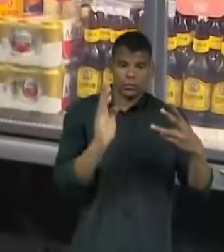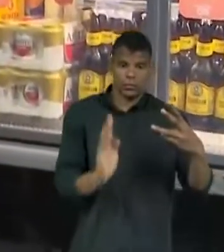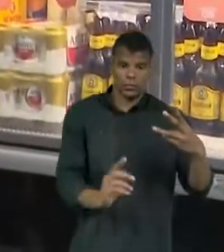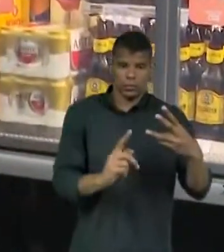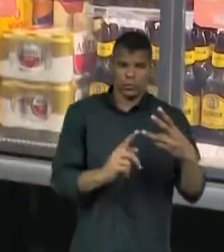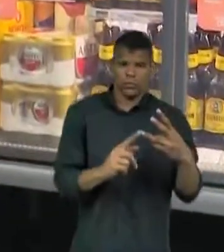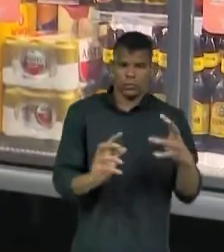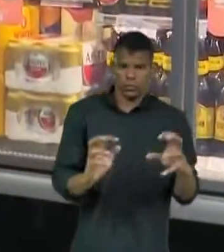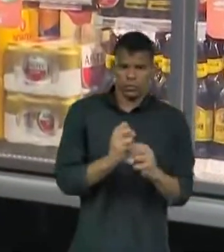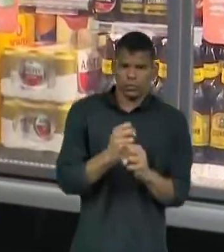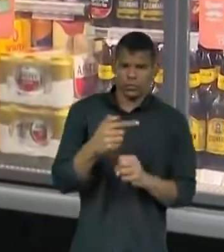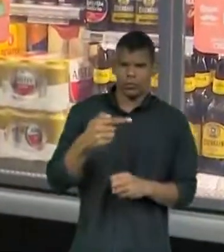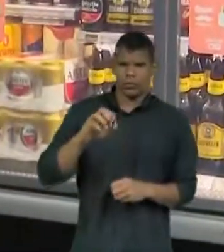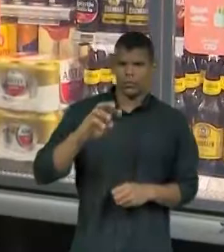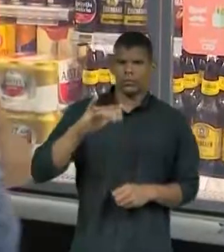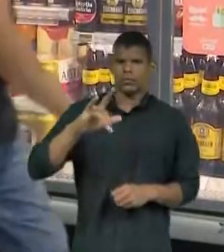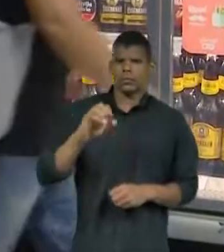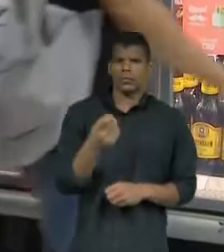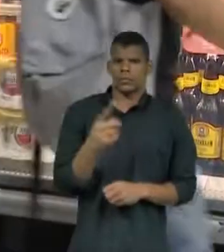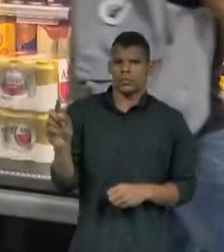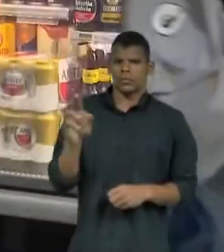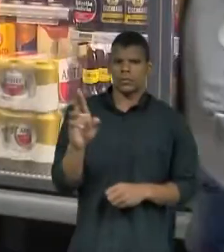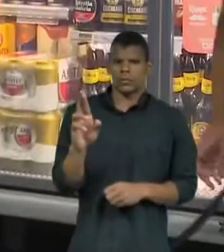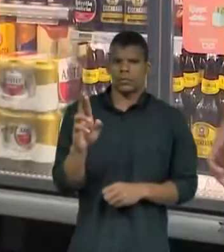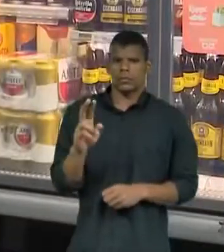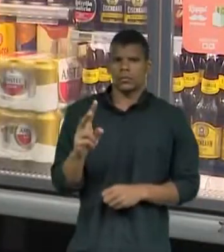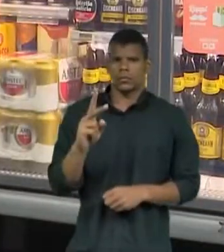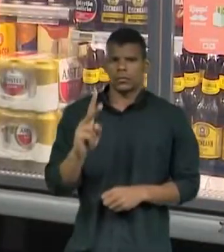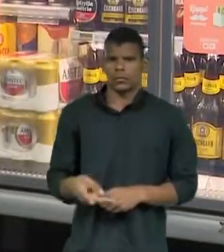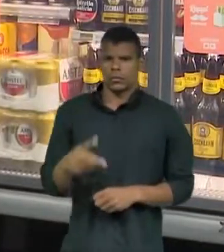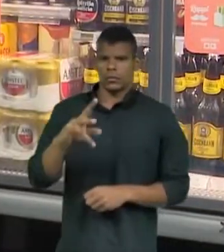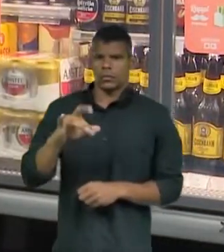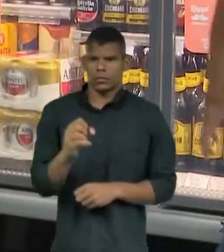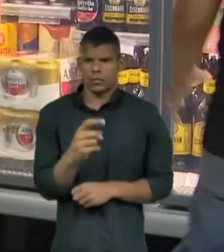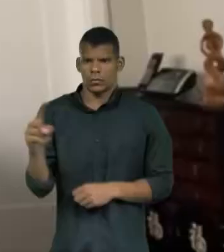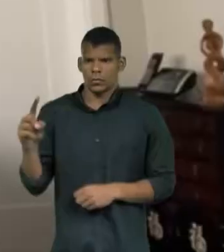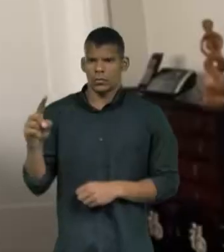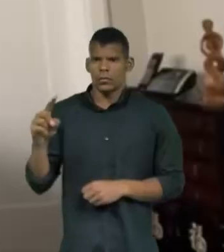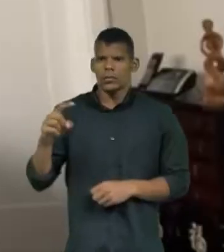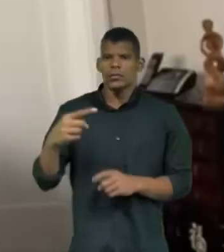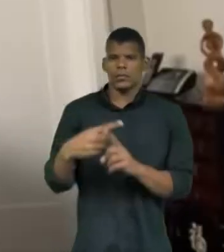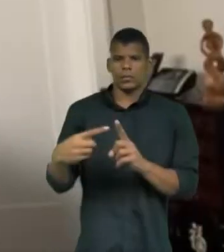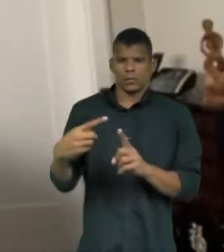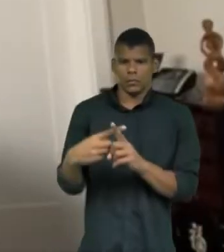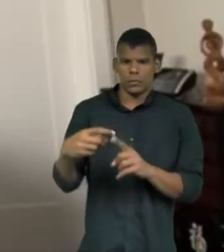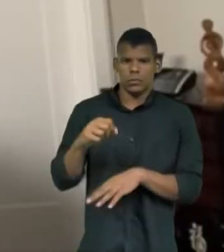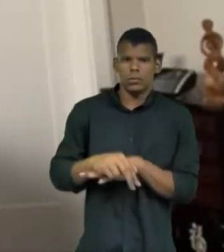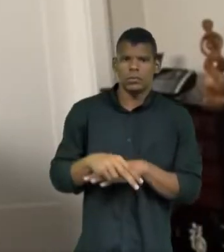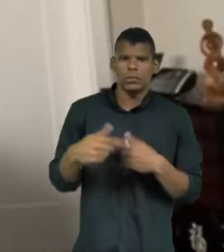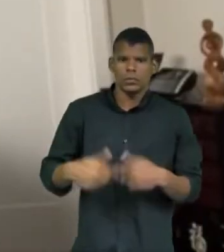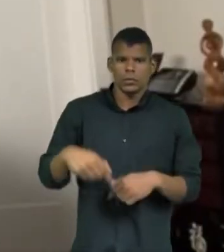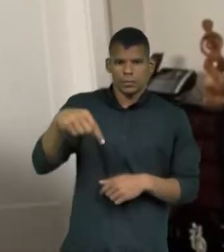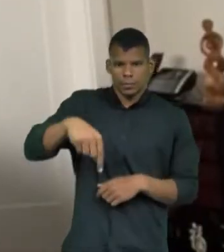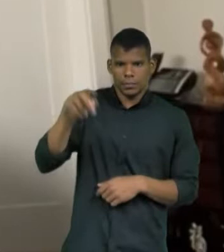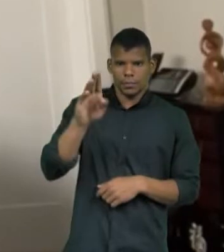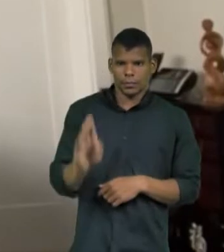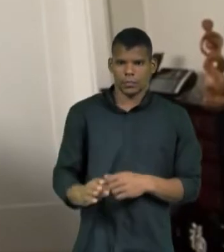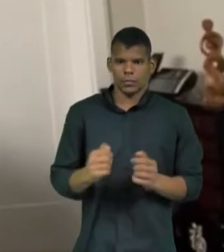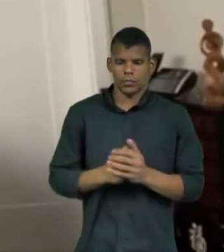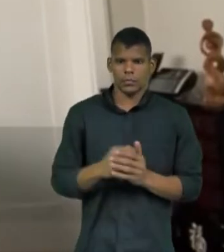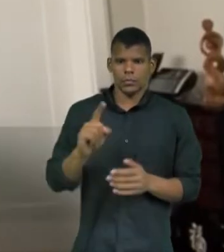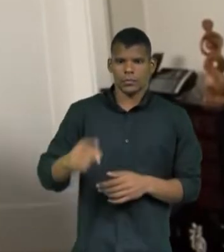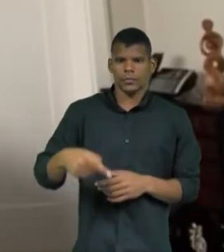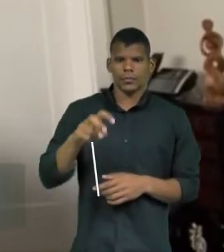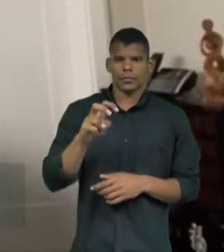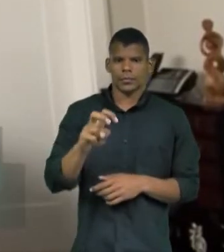de reais e mais de 2 milhões e meio de empregos diretos e indiretos. Aqui no Brasil, 1.549